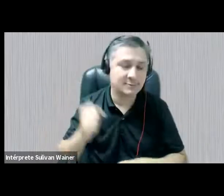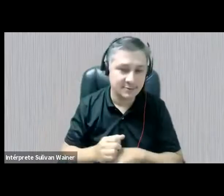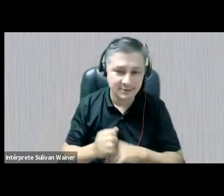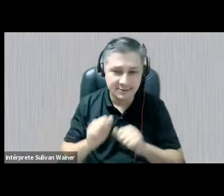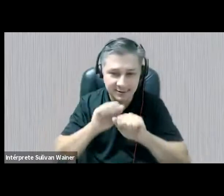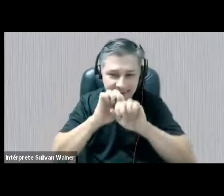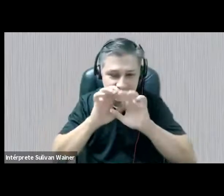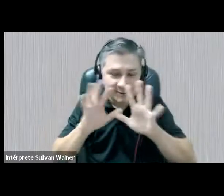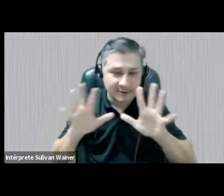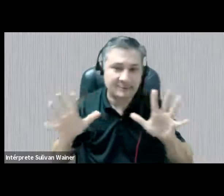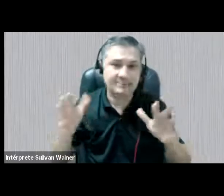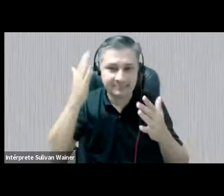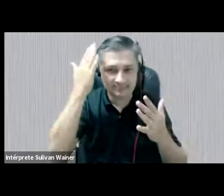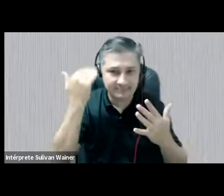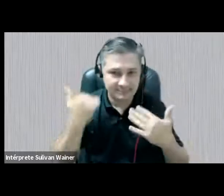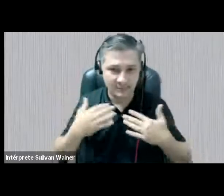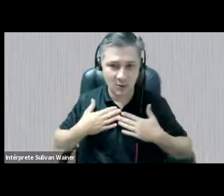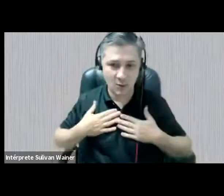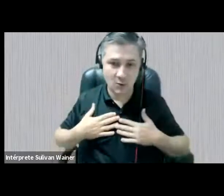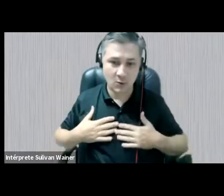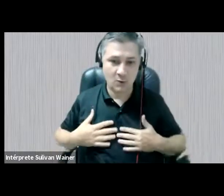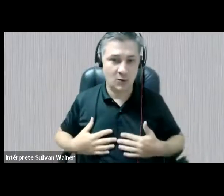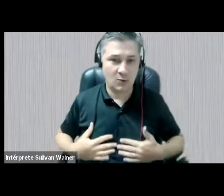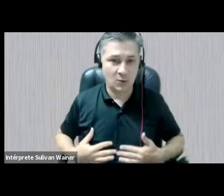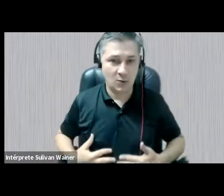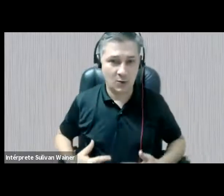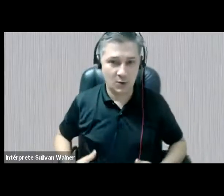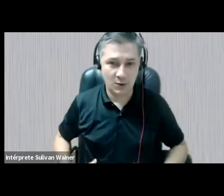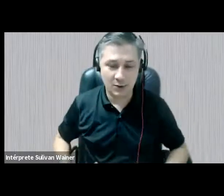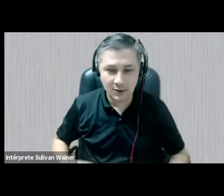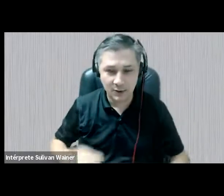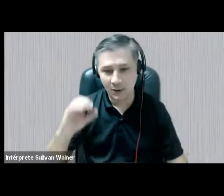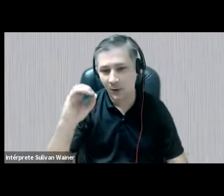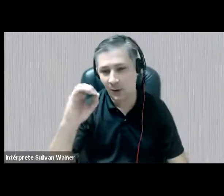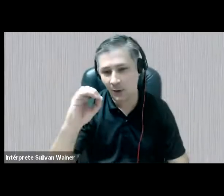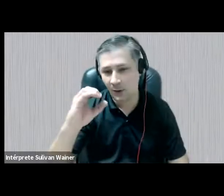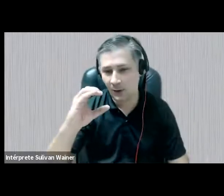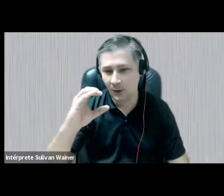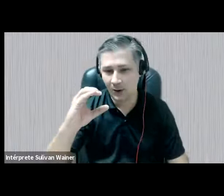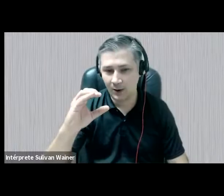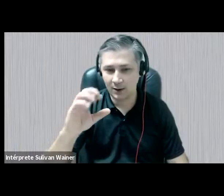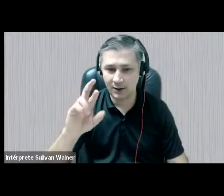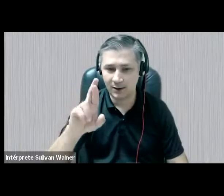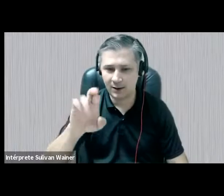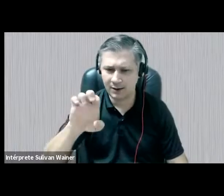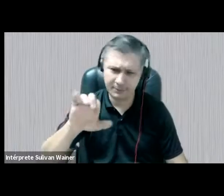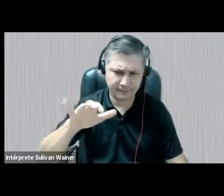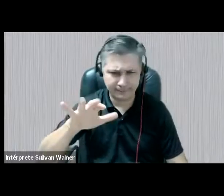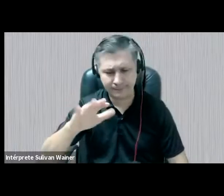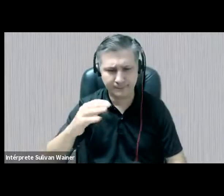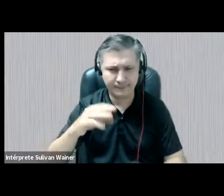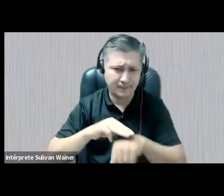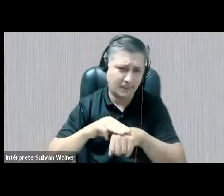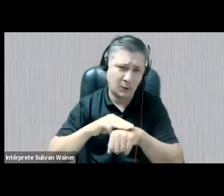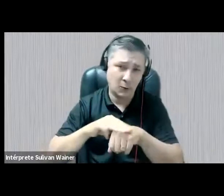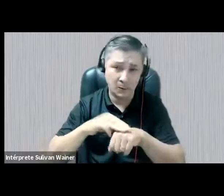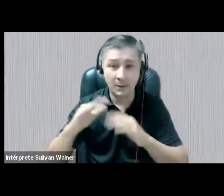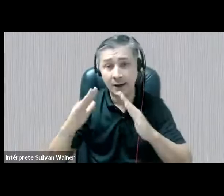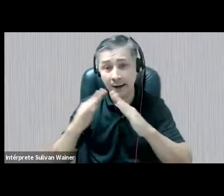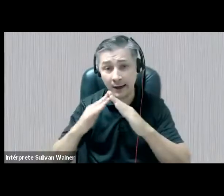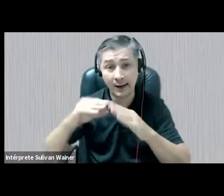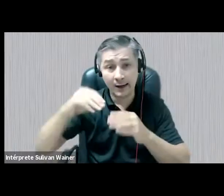vestindo uma roupa de cor ocre e estou, então, na minha casa, no meu